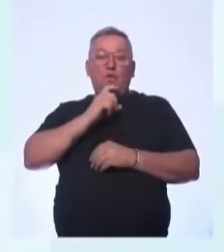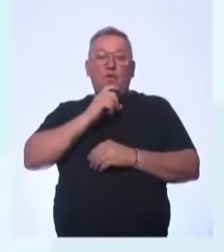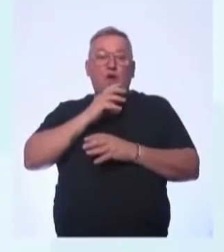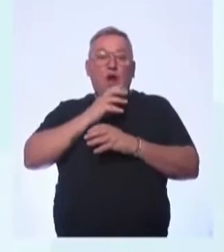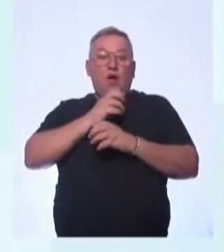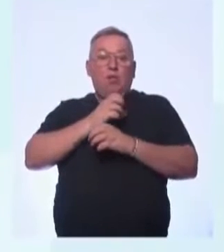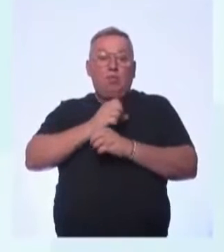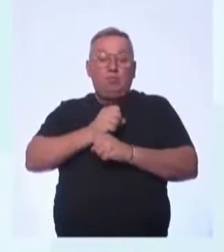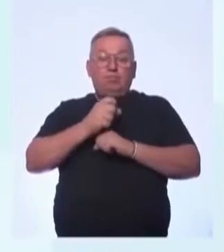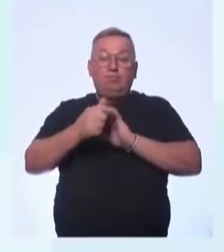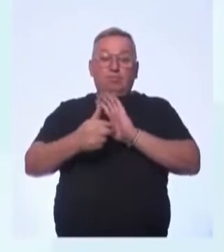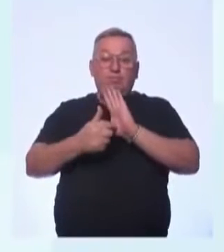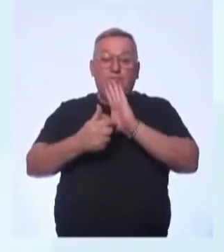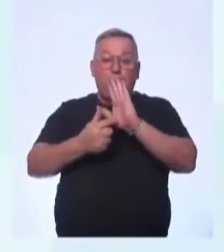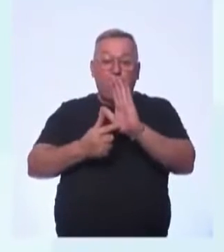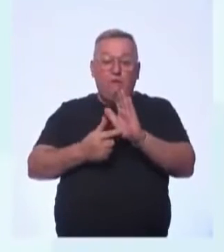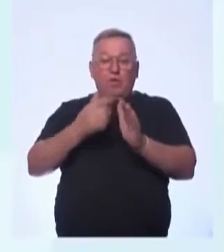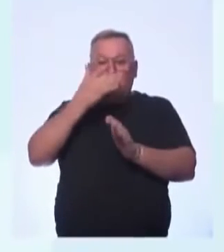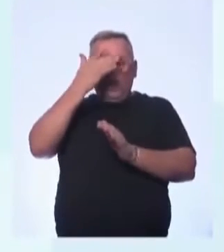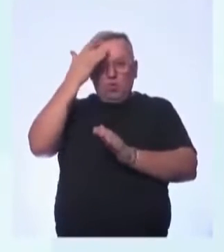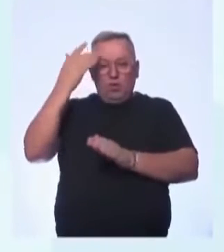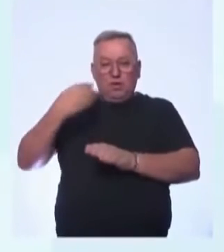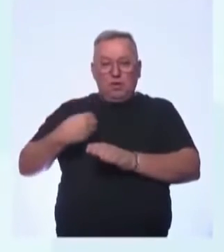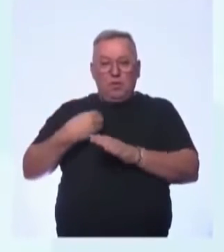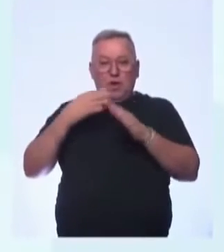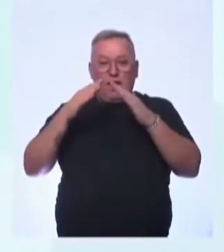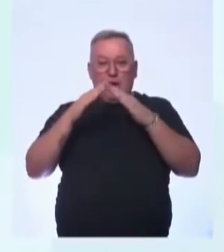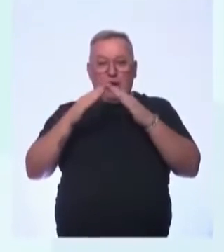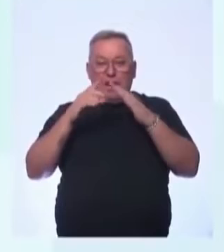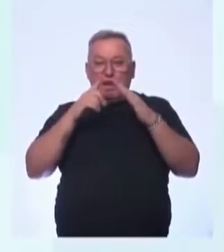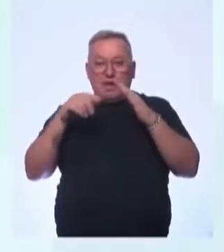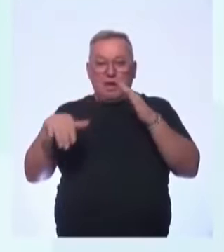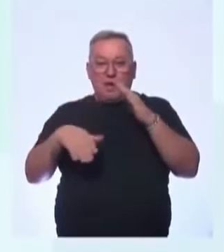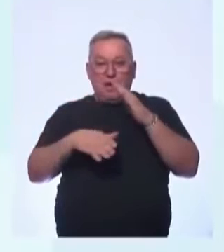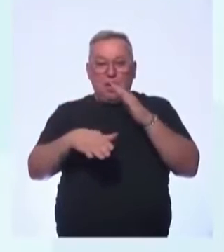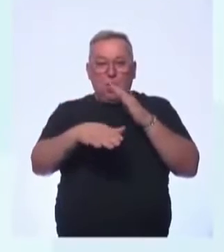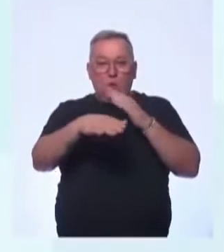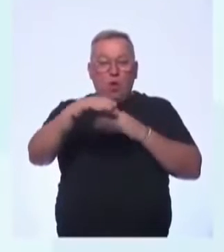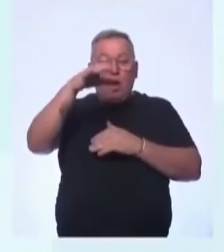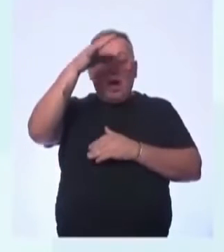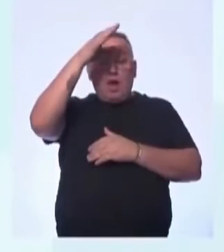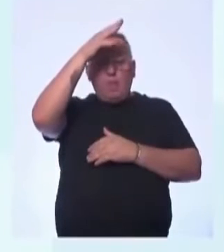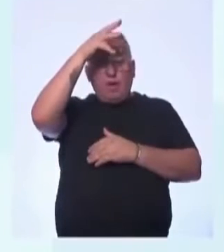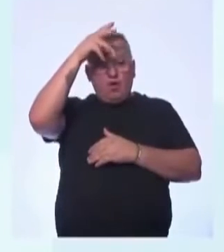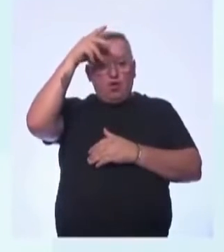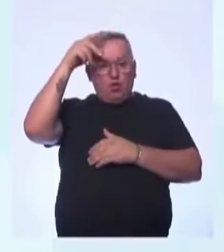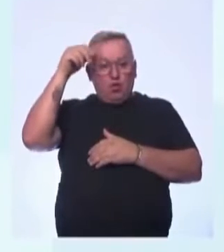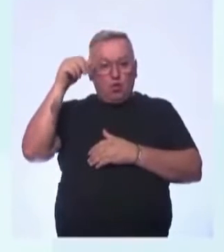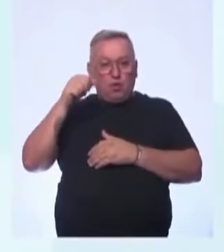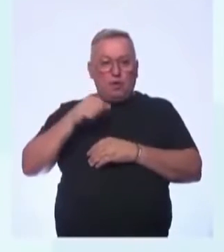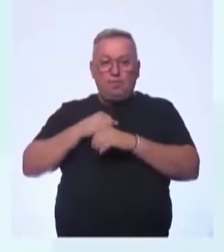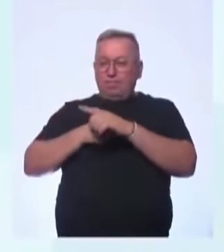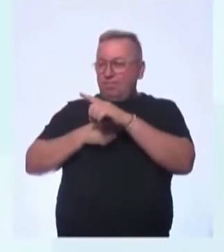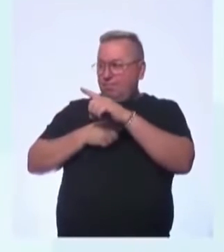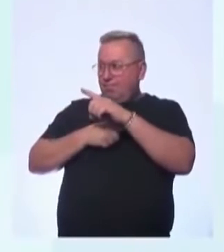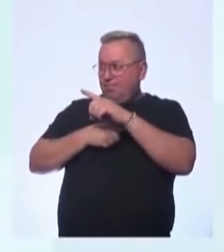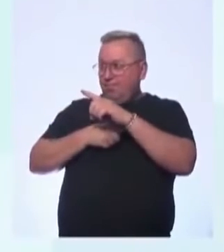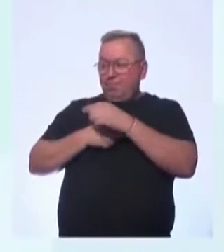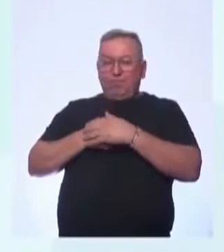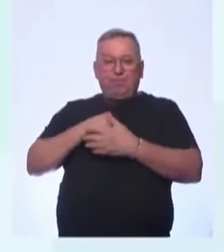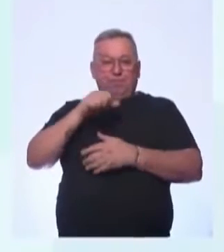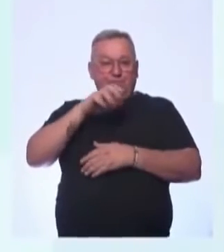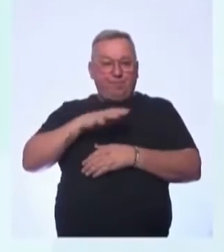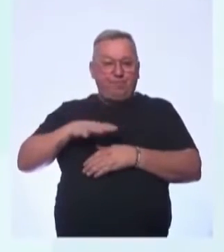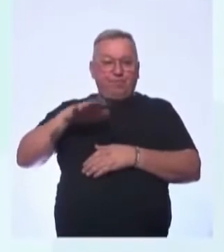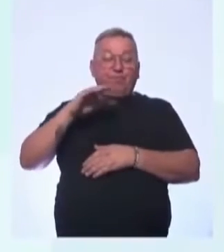que mostra aí os ribeirinhos, principalmente na região amazônica. Então, nós temos os que estão